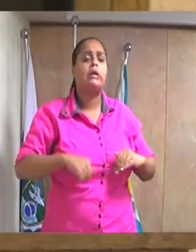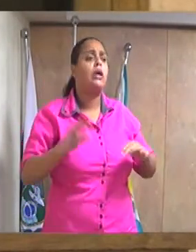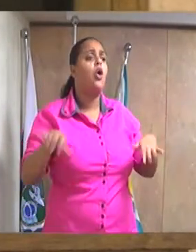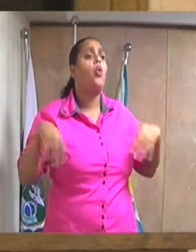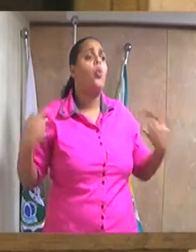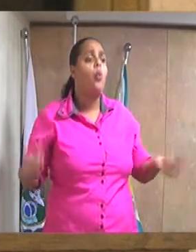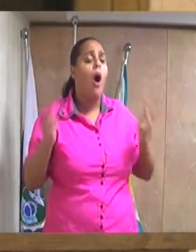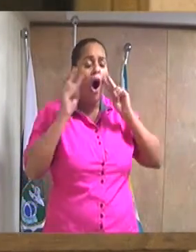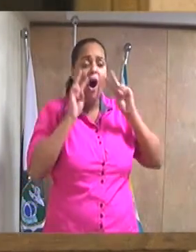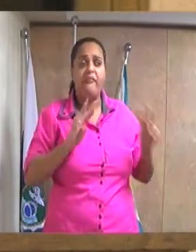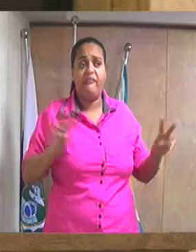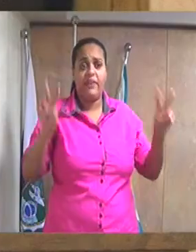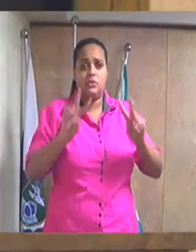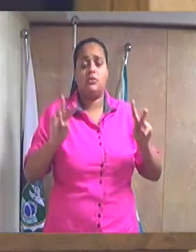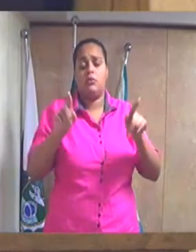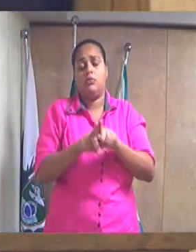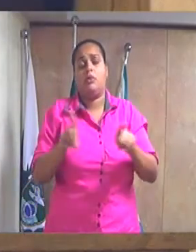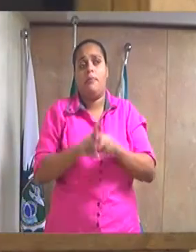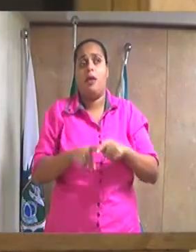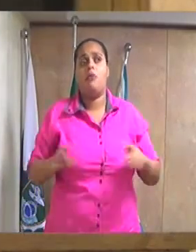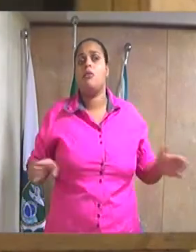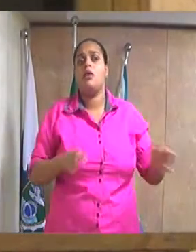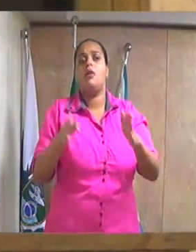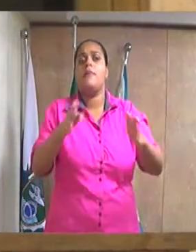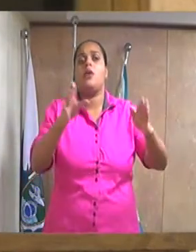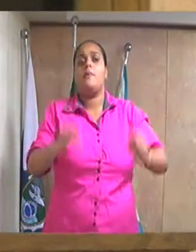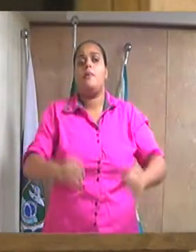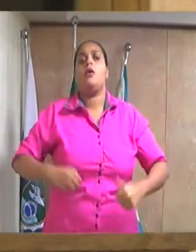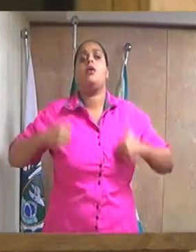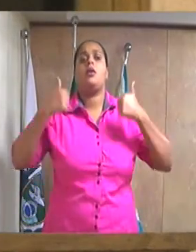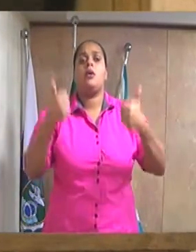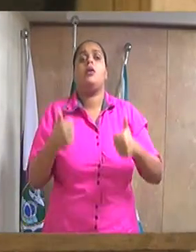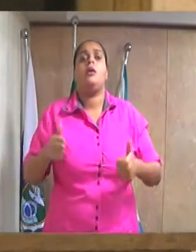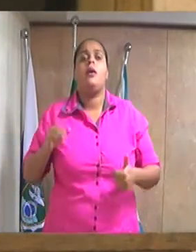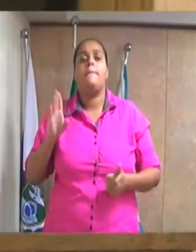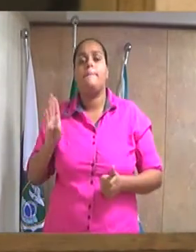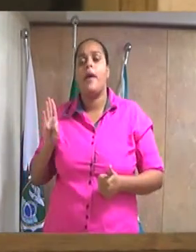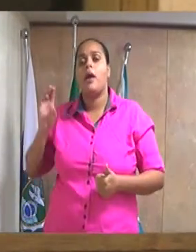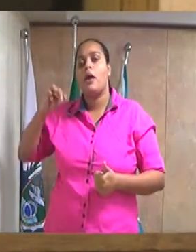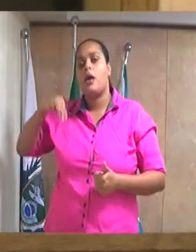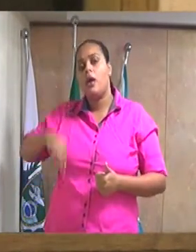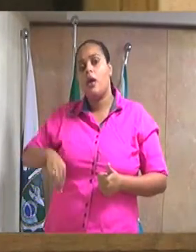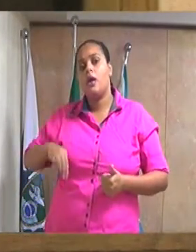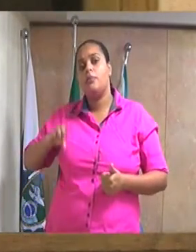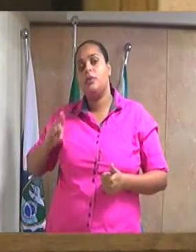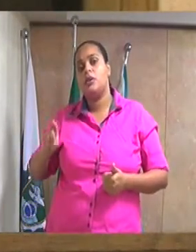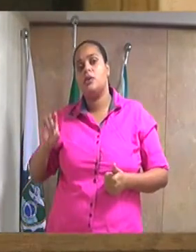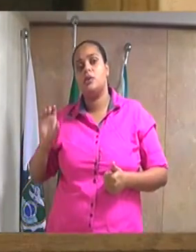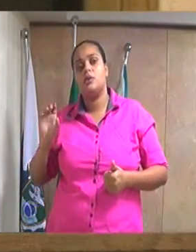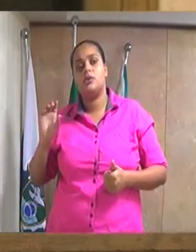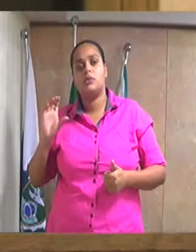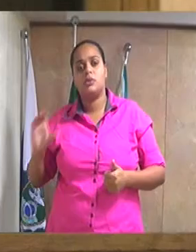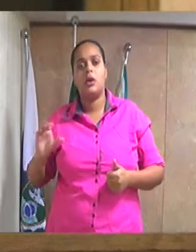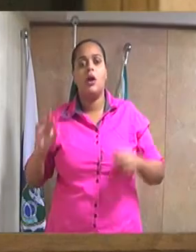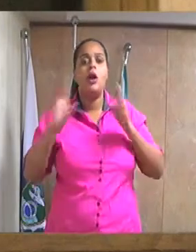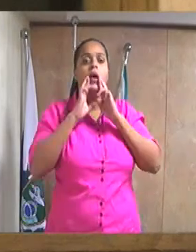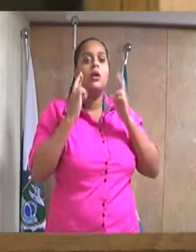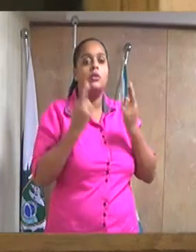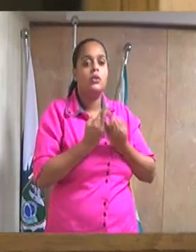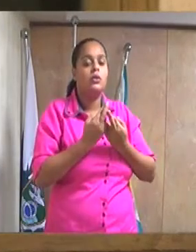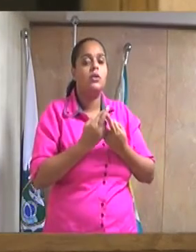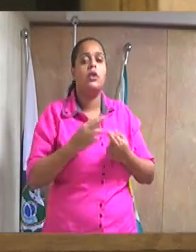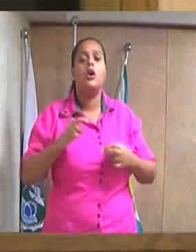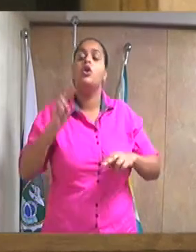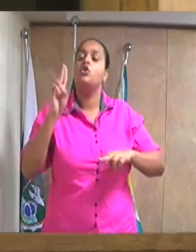e qual é o caminho que nós temos para melhorar essa questão do IPMDC. Por isso que eu estou aqui pedindo essa audiência pública no final desse mês de